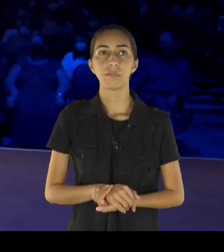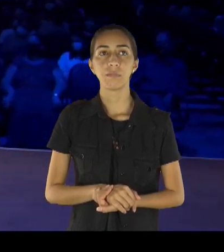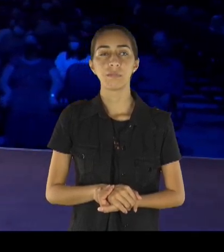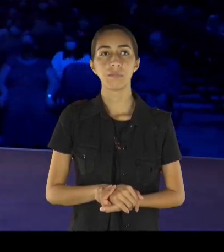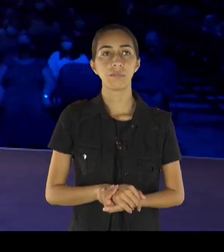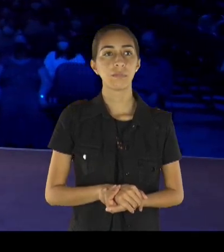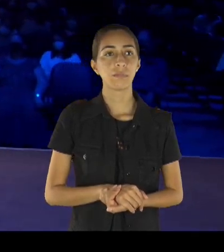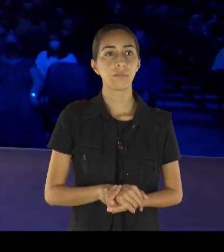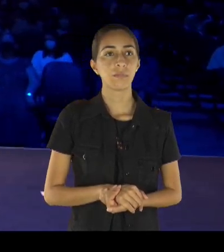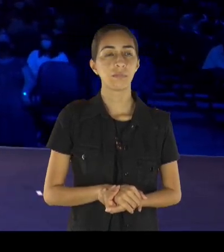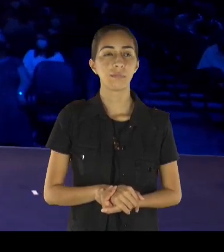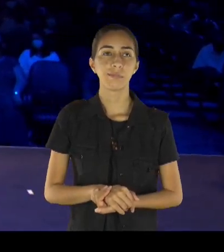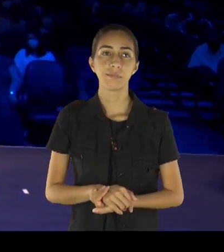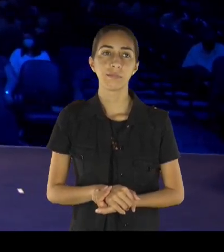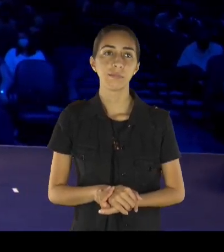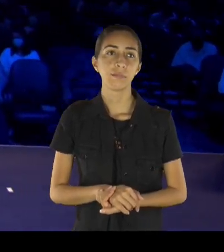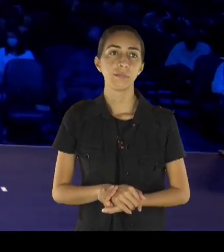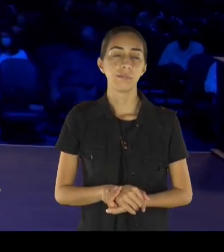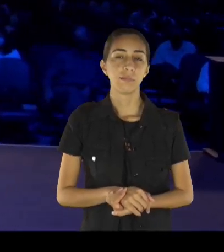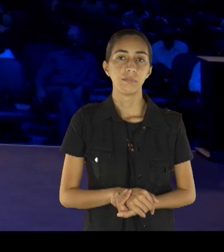então, quando a gente começa,